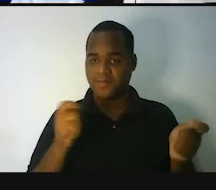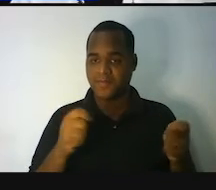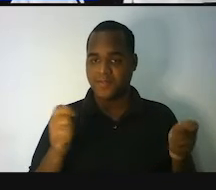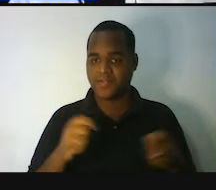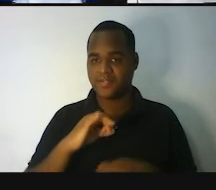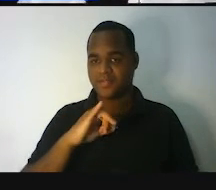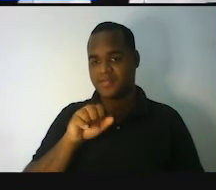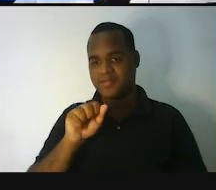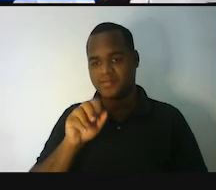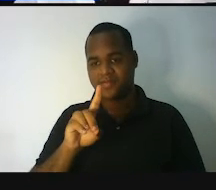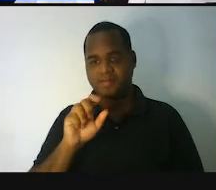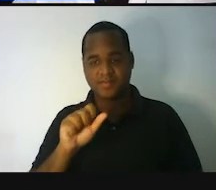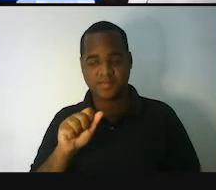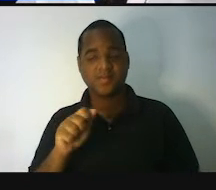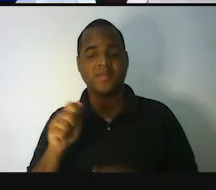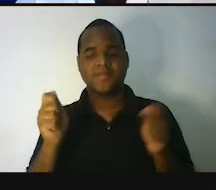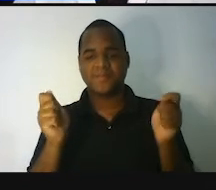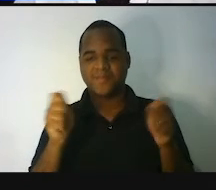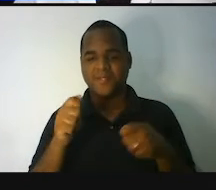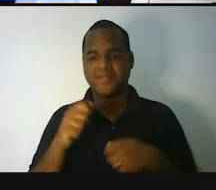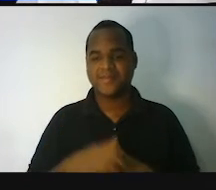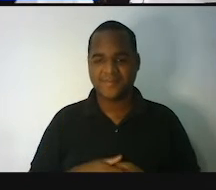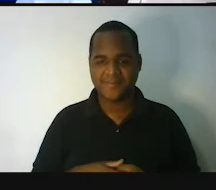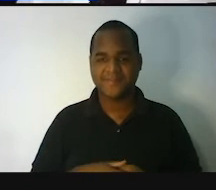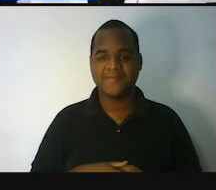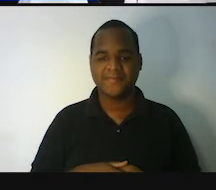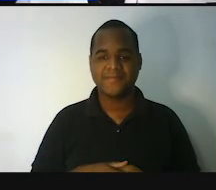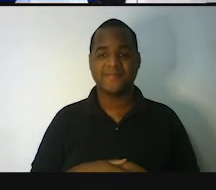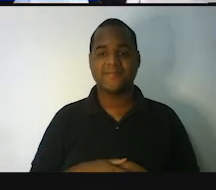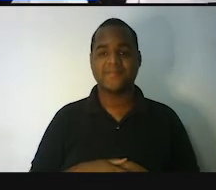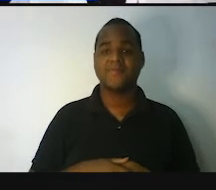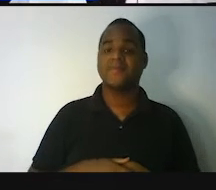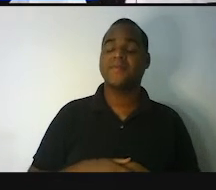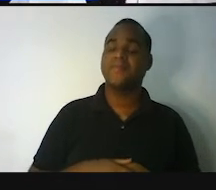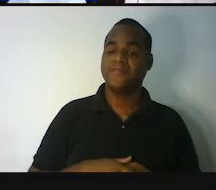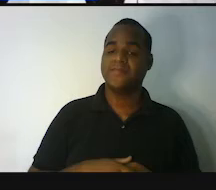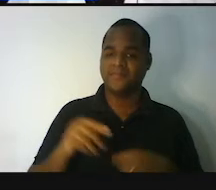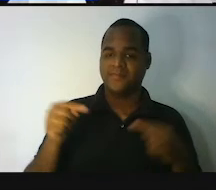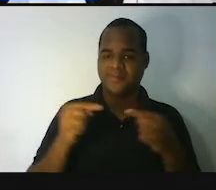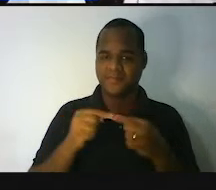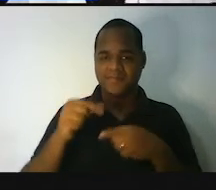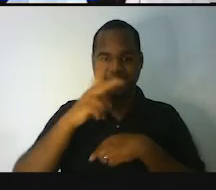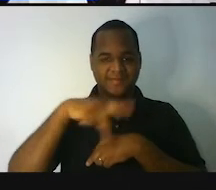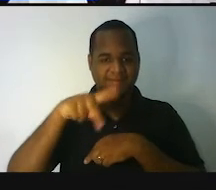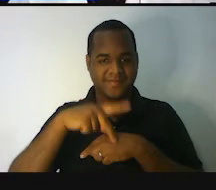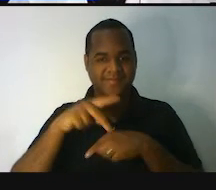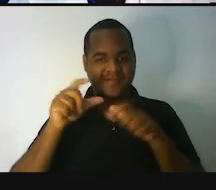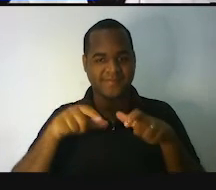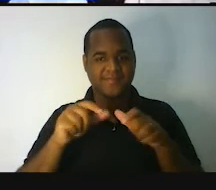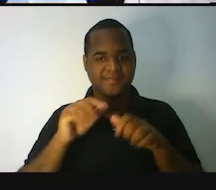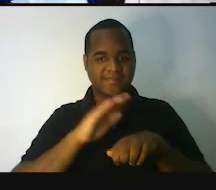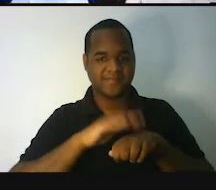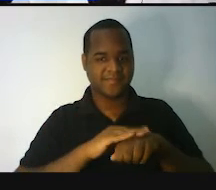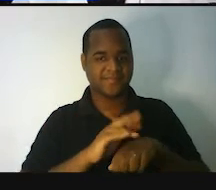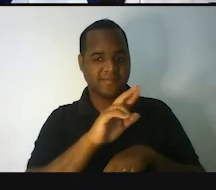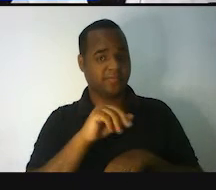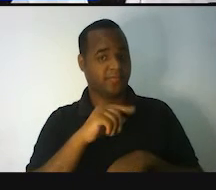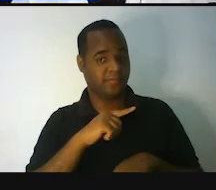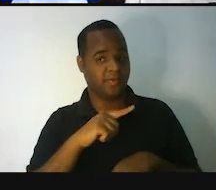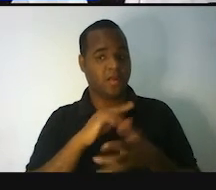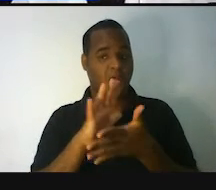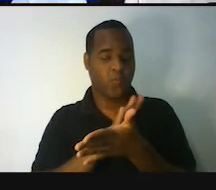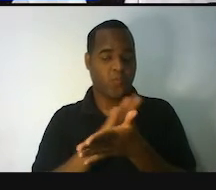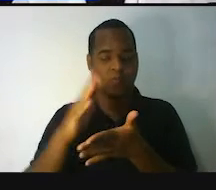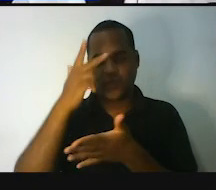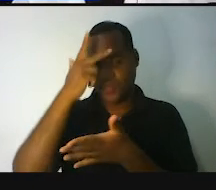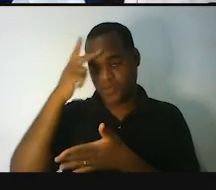chamada jarda, que nos Estados Unidos, no país dos Estados Unidos, né? Ainda as pessoas